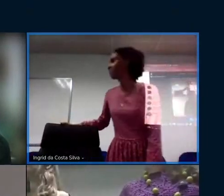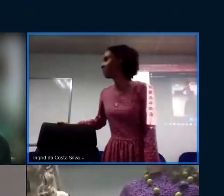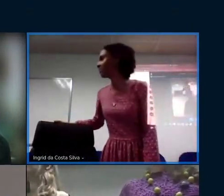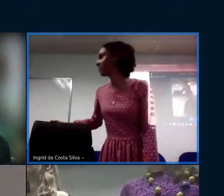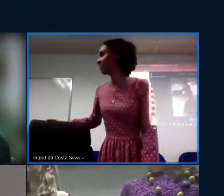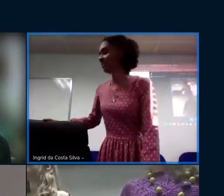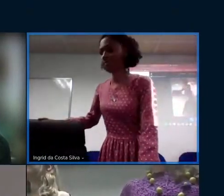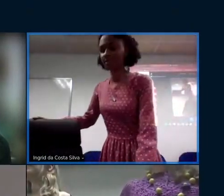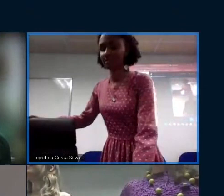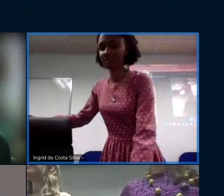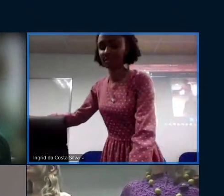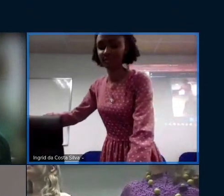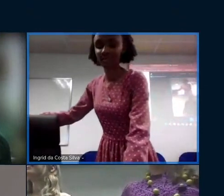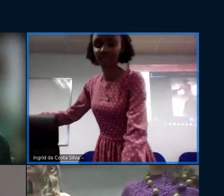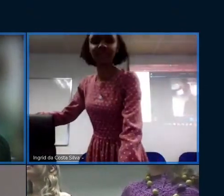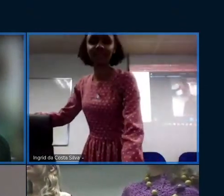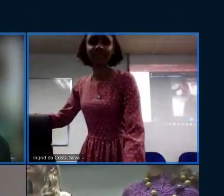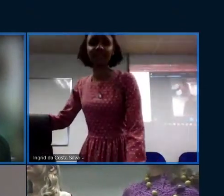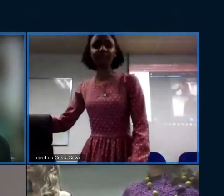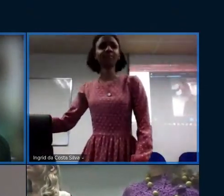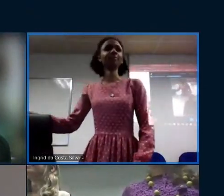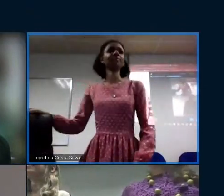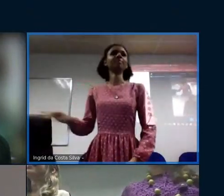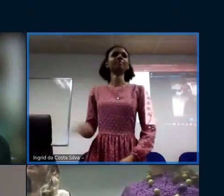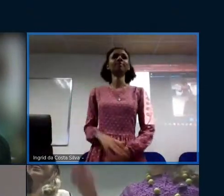a cópia a cópia